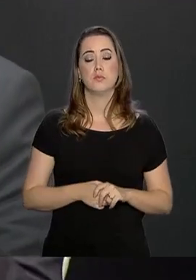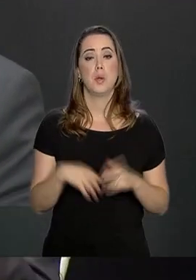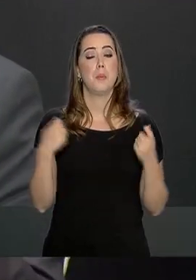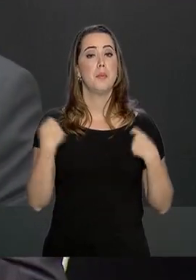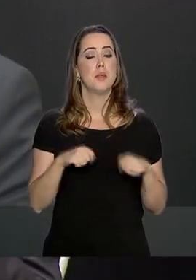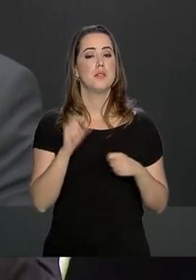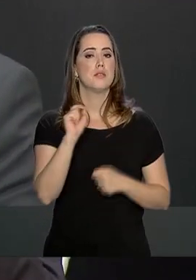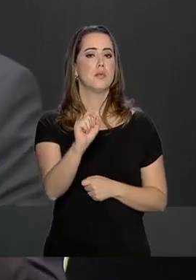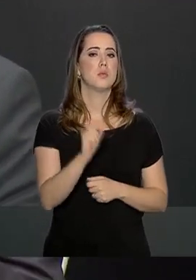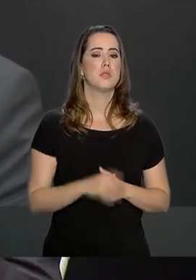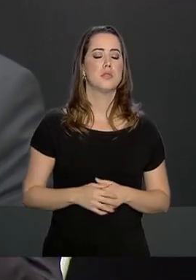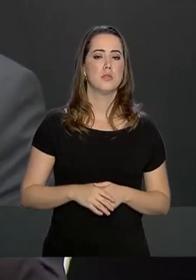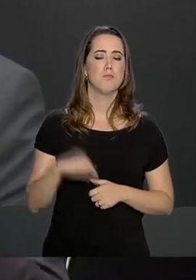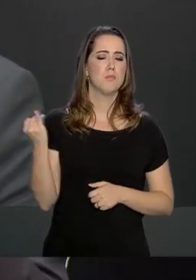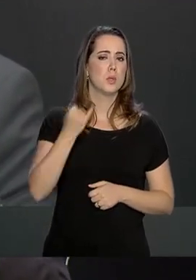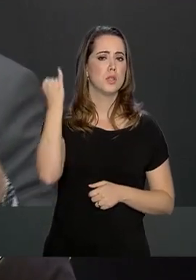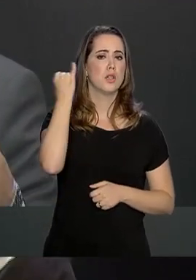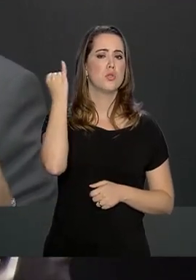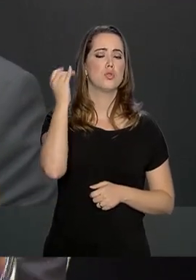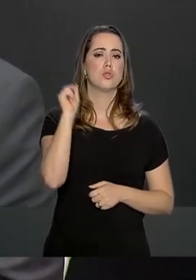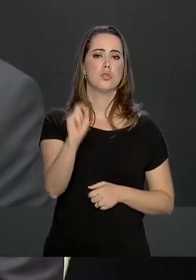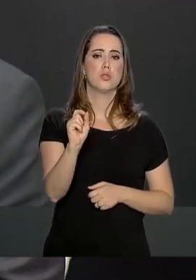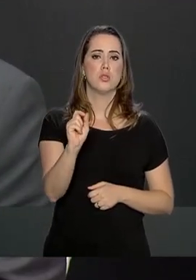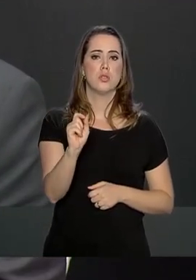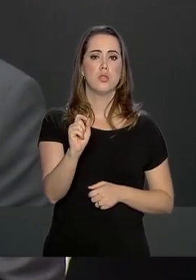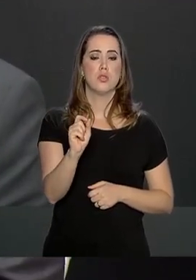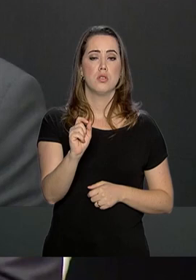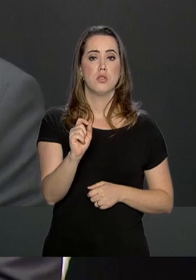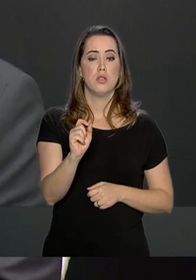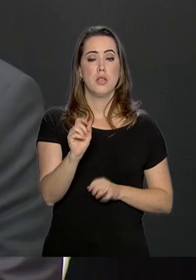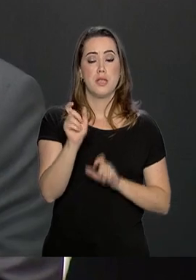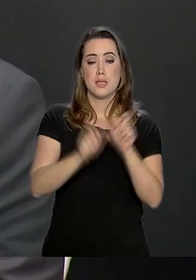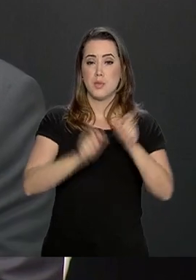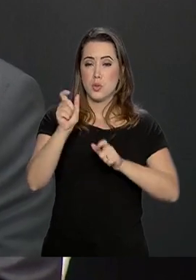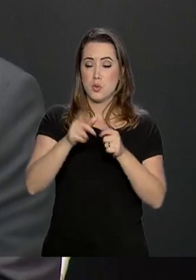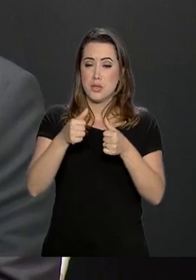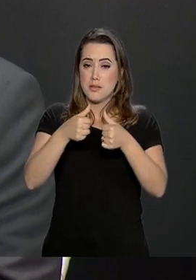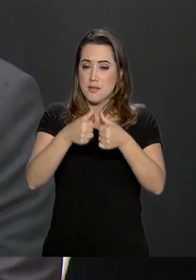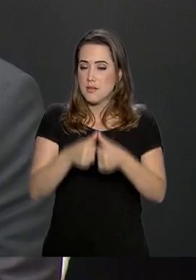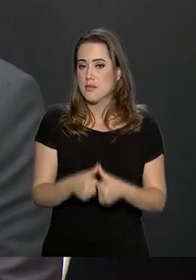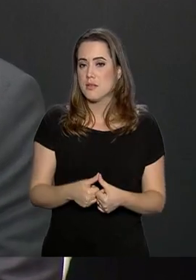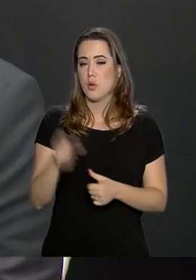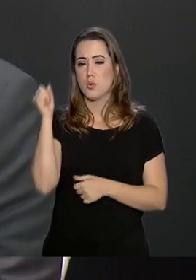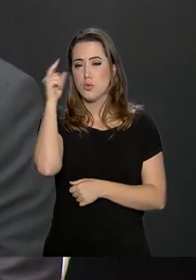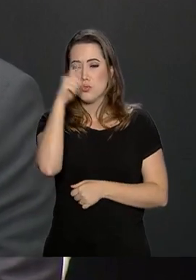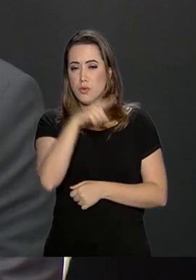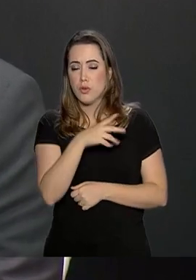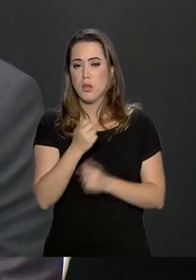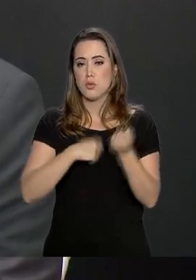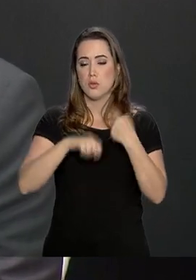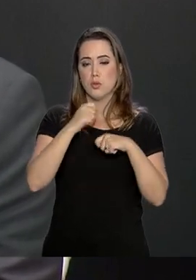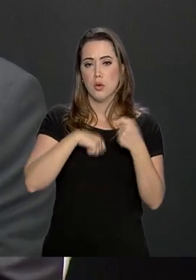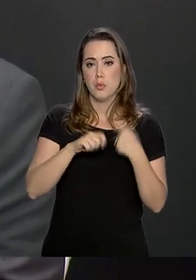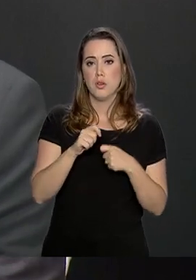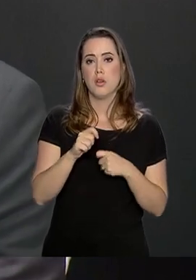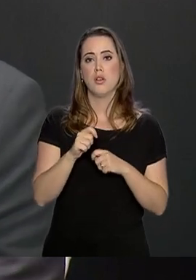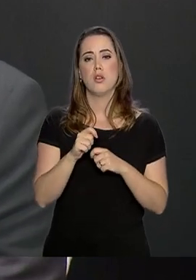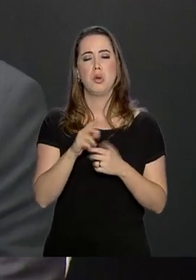fundamentalmente ajudar que aquelas pessoas que estão em uma situação de dificuldade econômica,